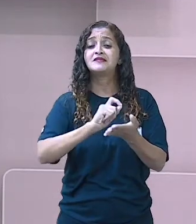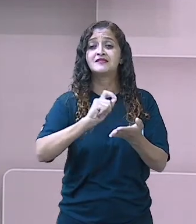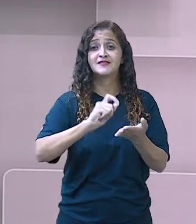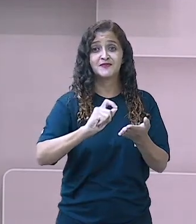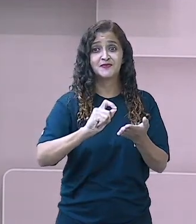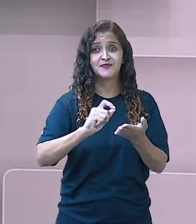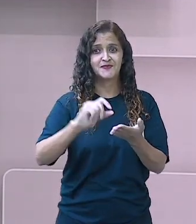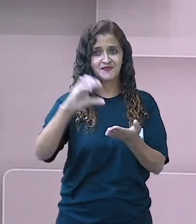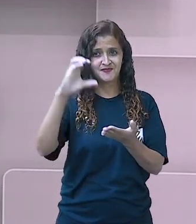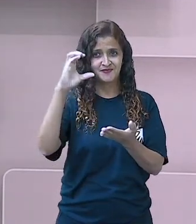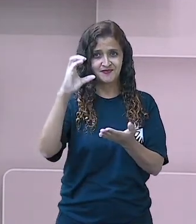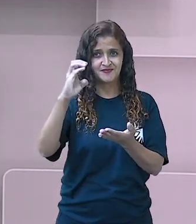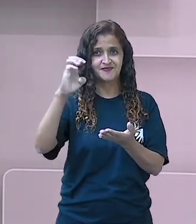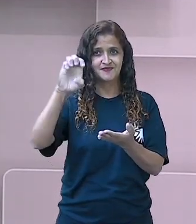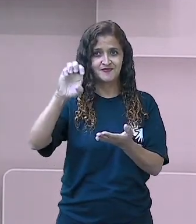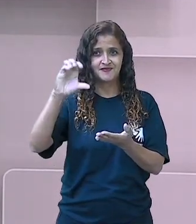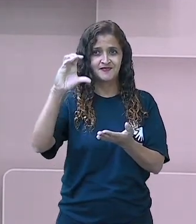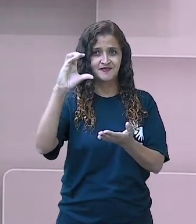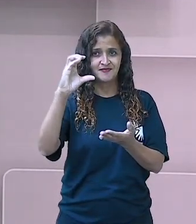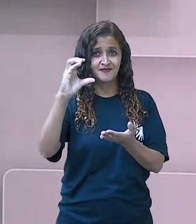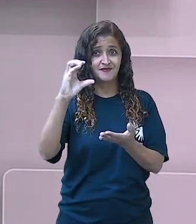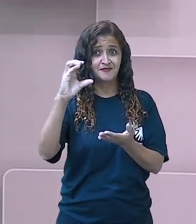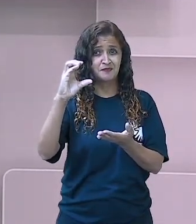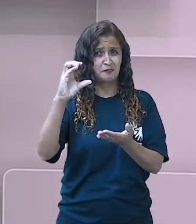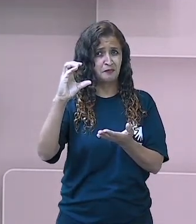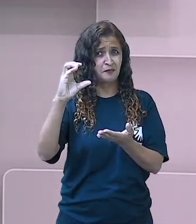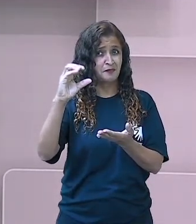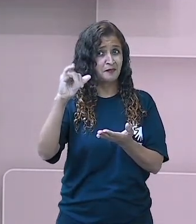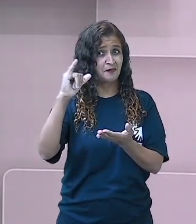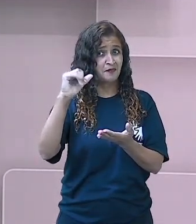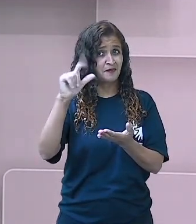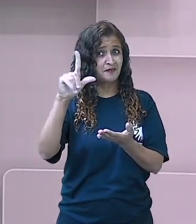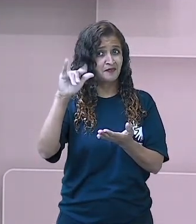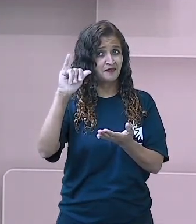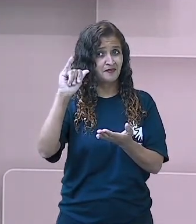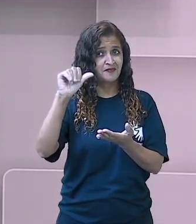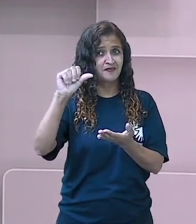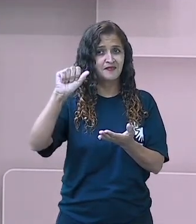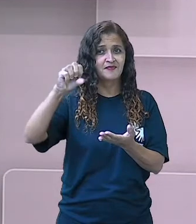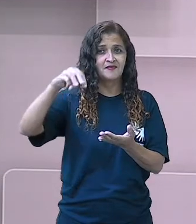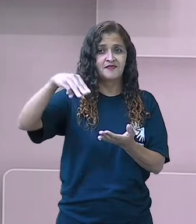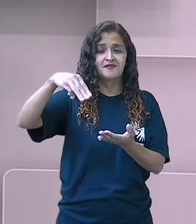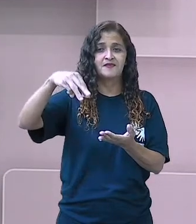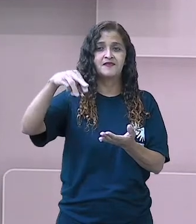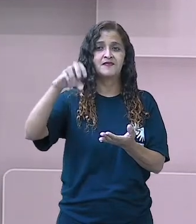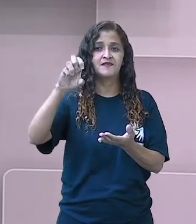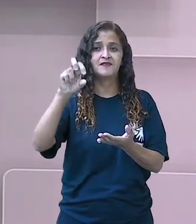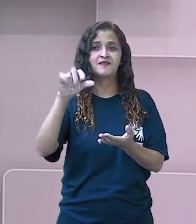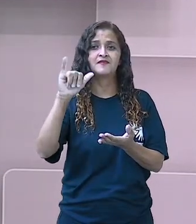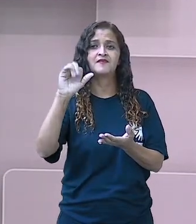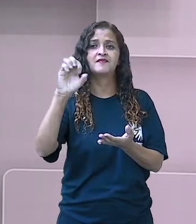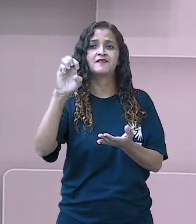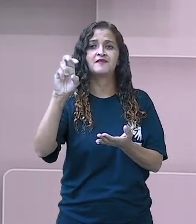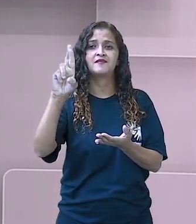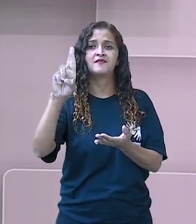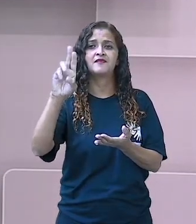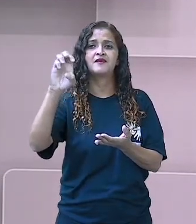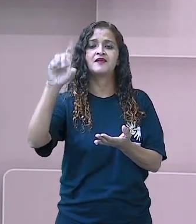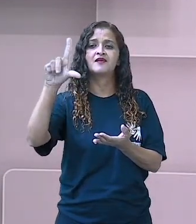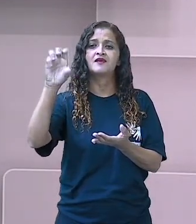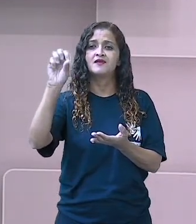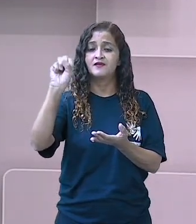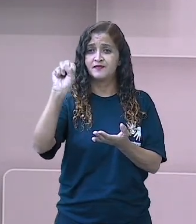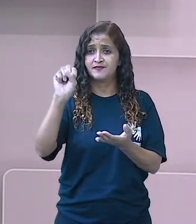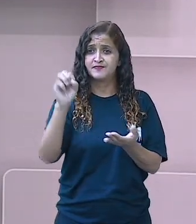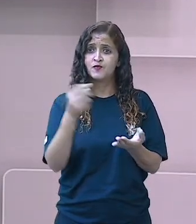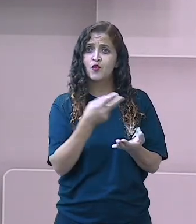de Cecília Meirelles, né? Para vocês, ó. Gravar, que essa poetisa é muito bacana. Se tiver interesse, aí você está com